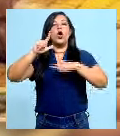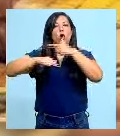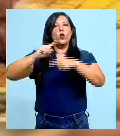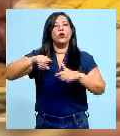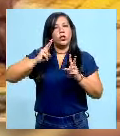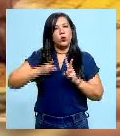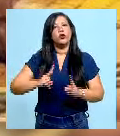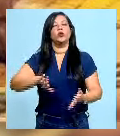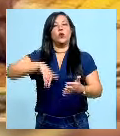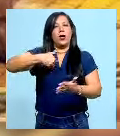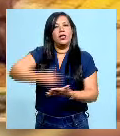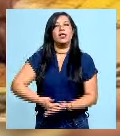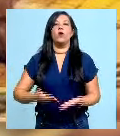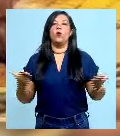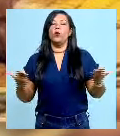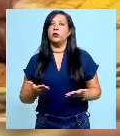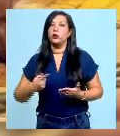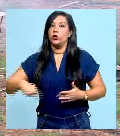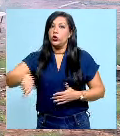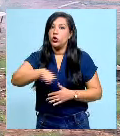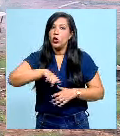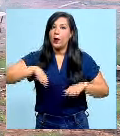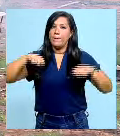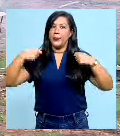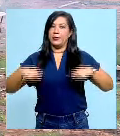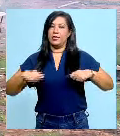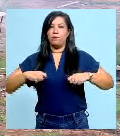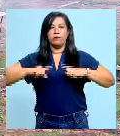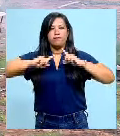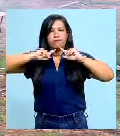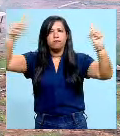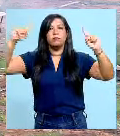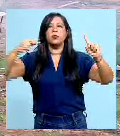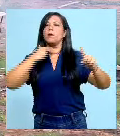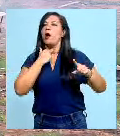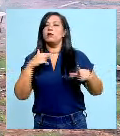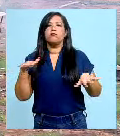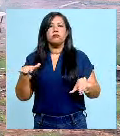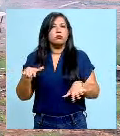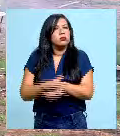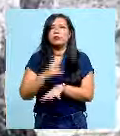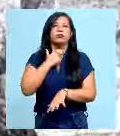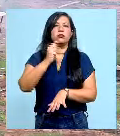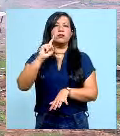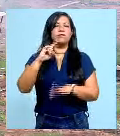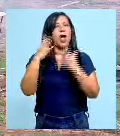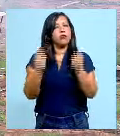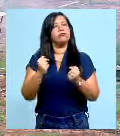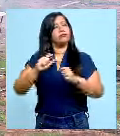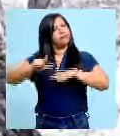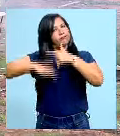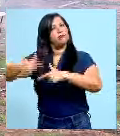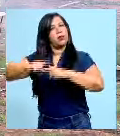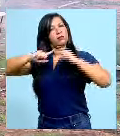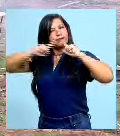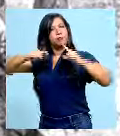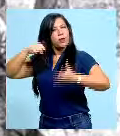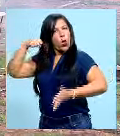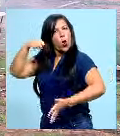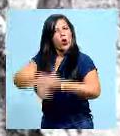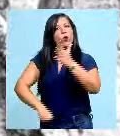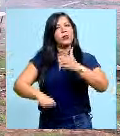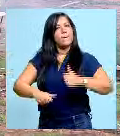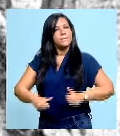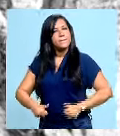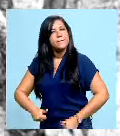longo desses séculos. É preciso que nós nos revoltemos, que a revolta nos leva a reivindicar, a lutar